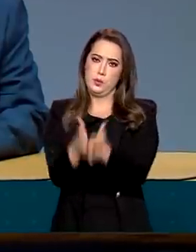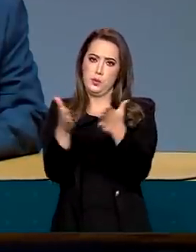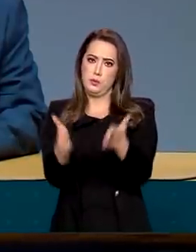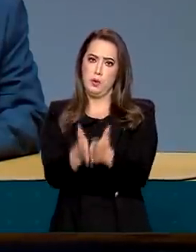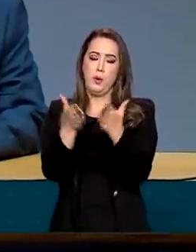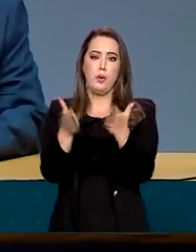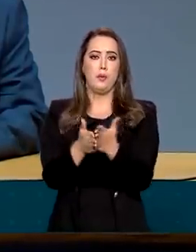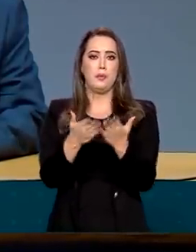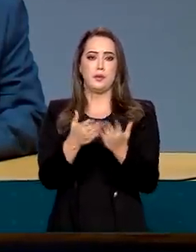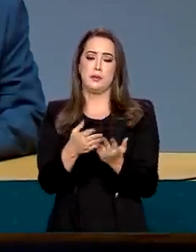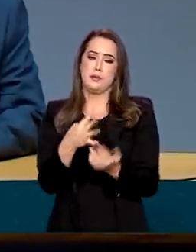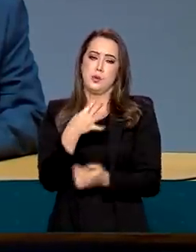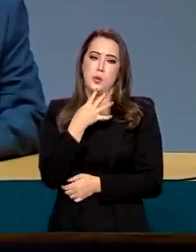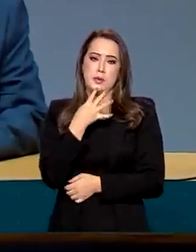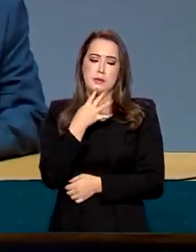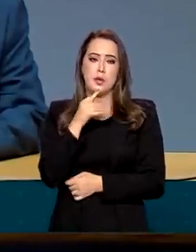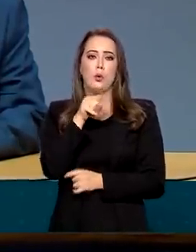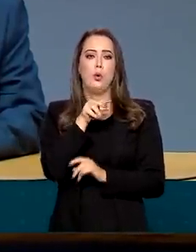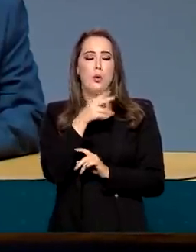os conhecidos como invisíveis,